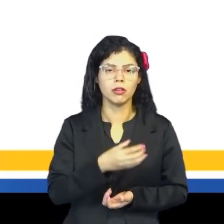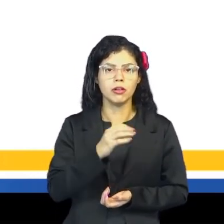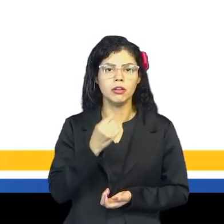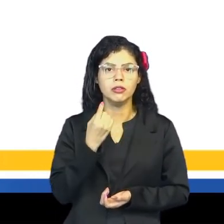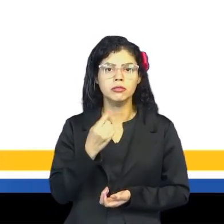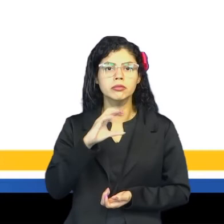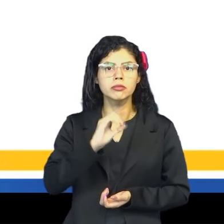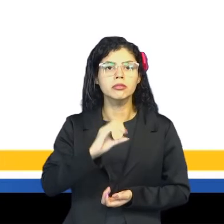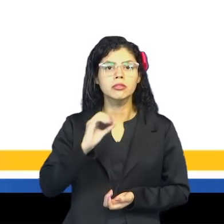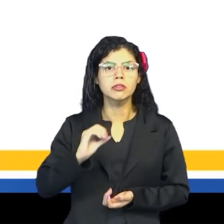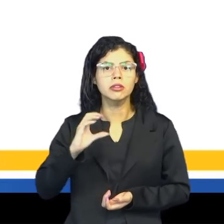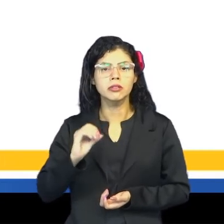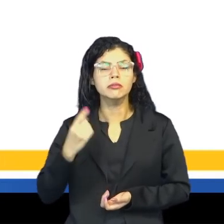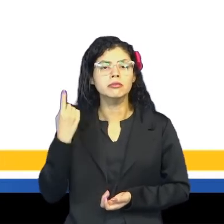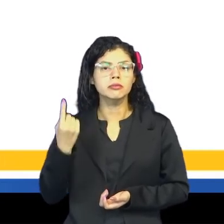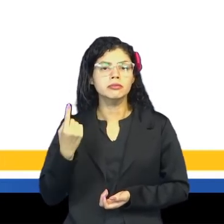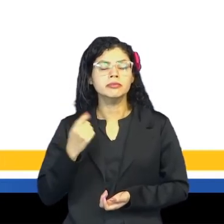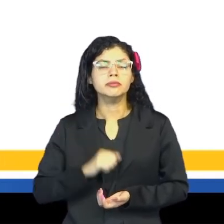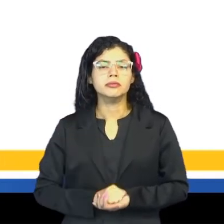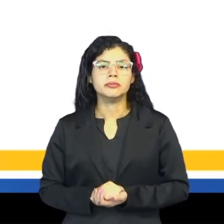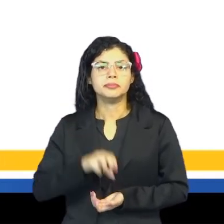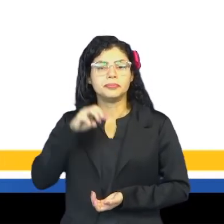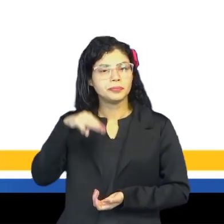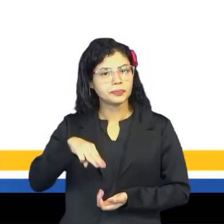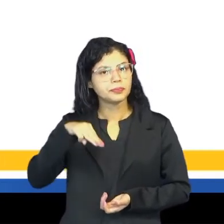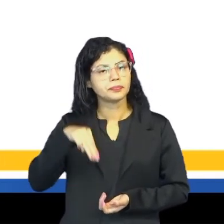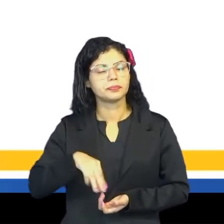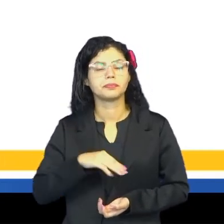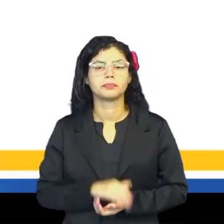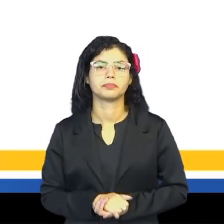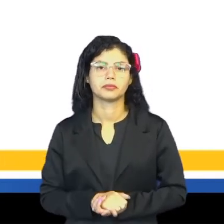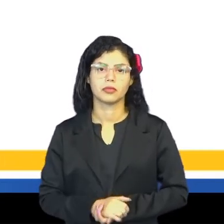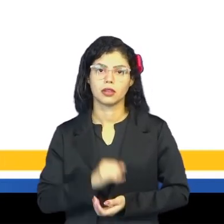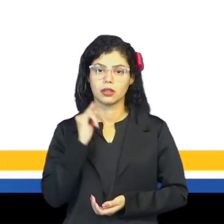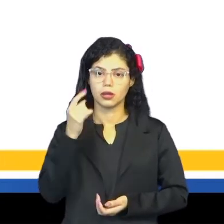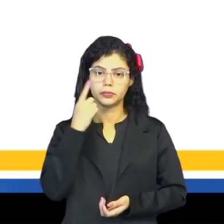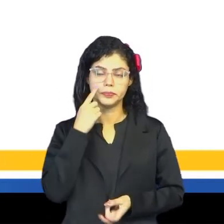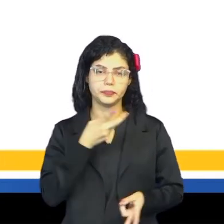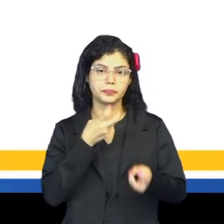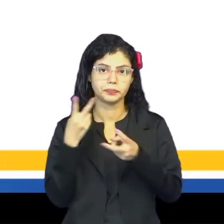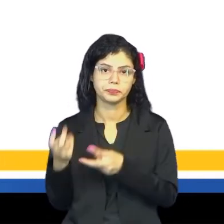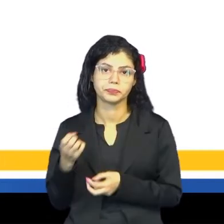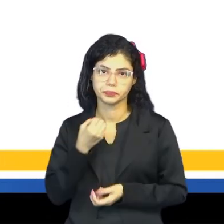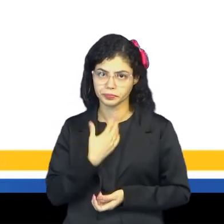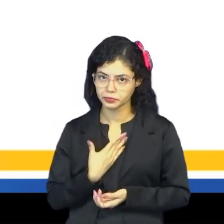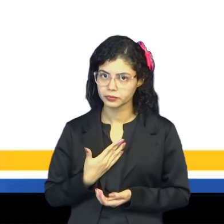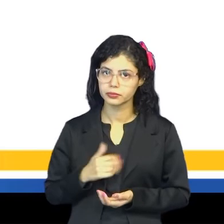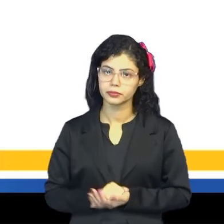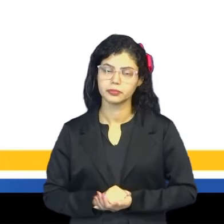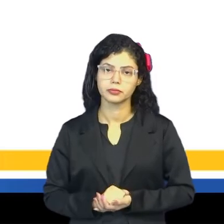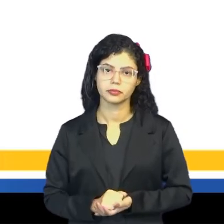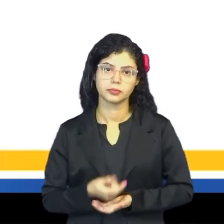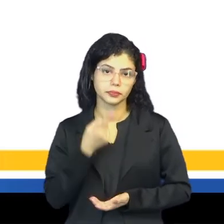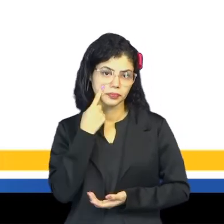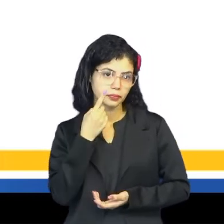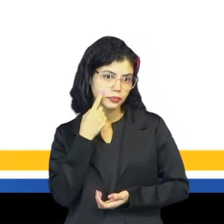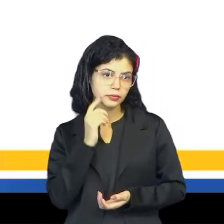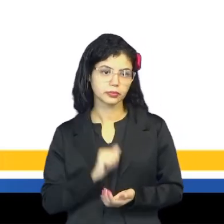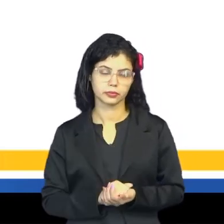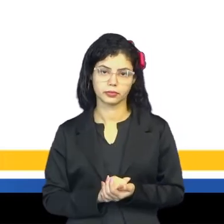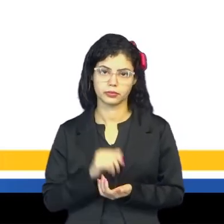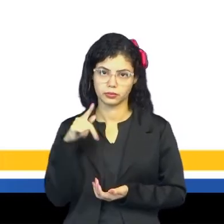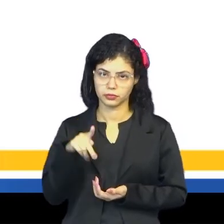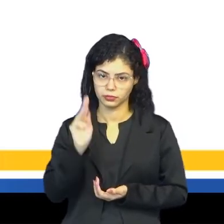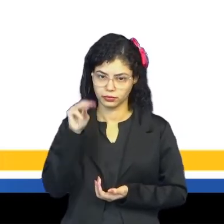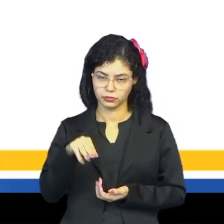,001 metro. Se a gente observar bem, observe o